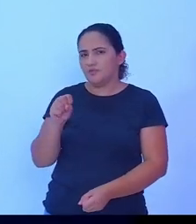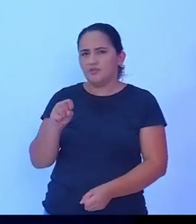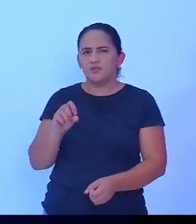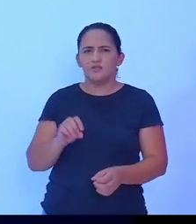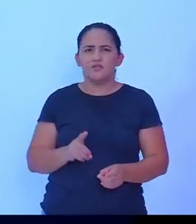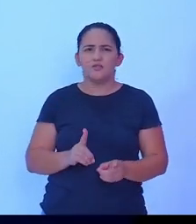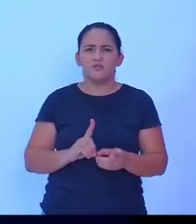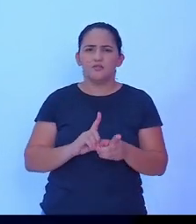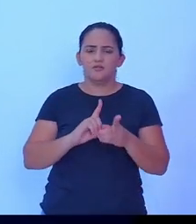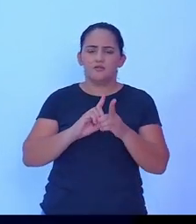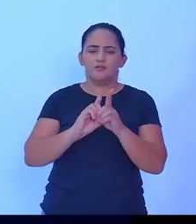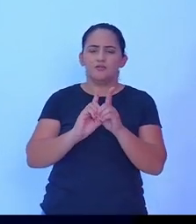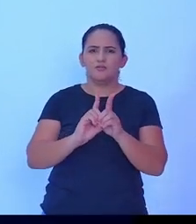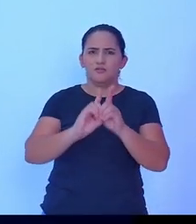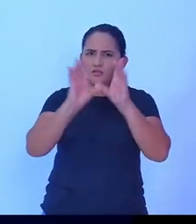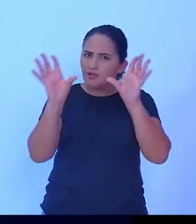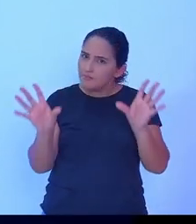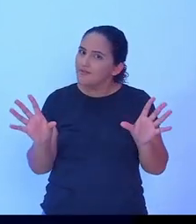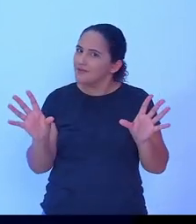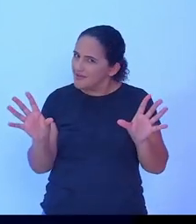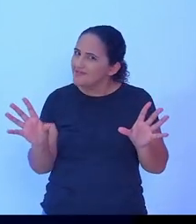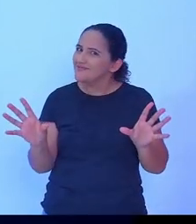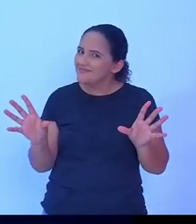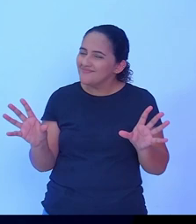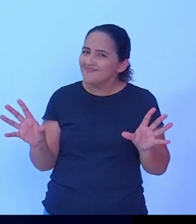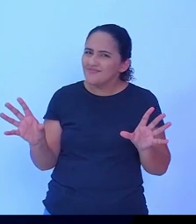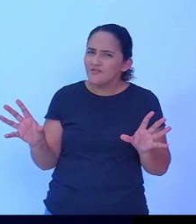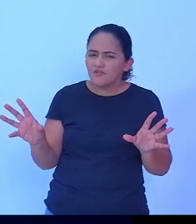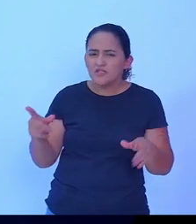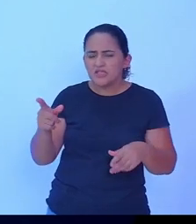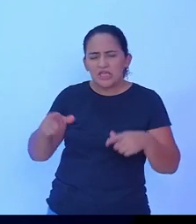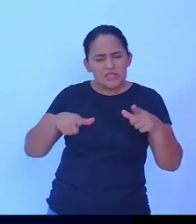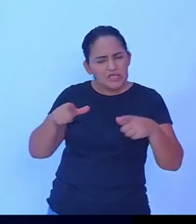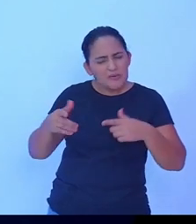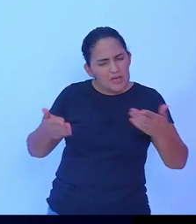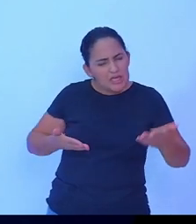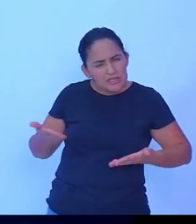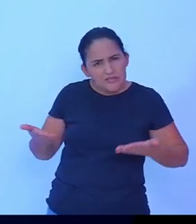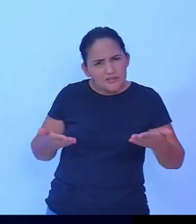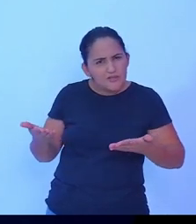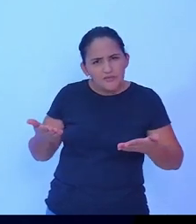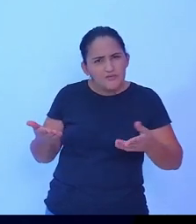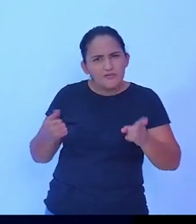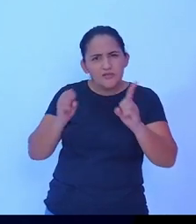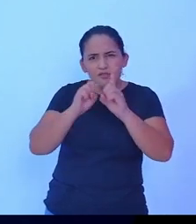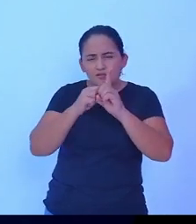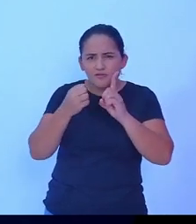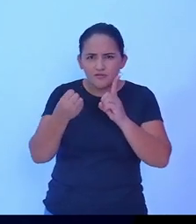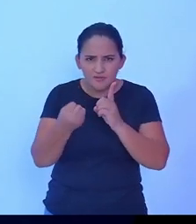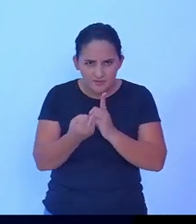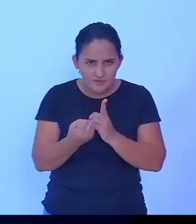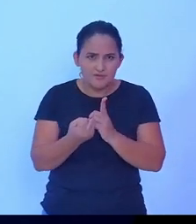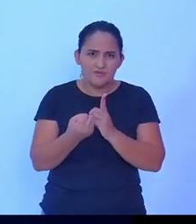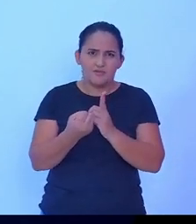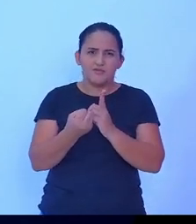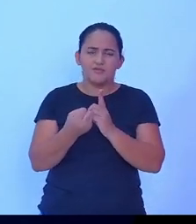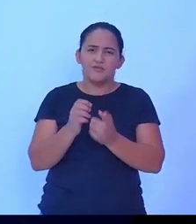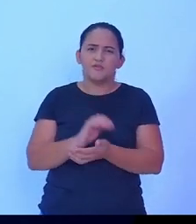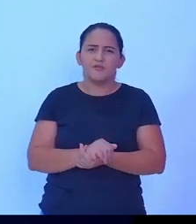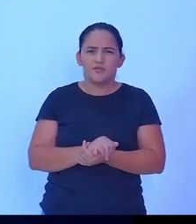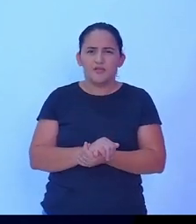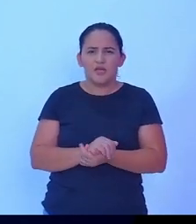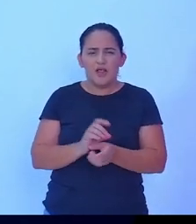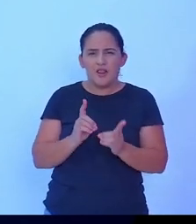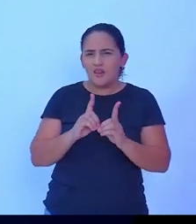você está a serviço para prestar para a nossa comunidade. nós estamos no exercício de cidadania onde nós